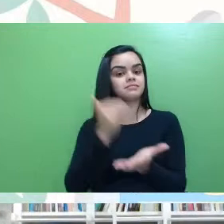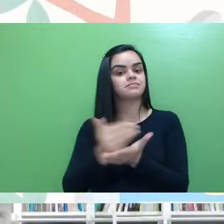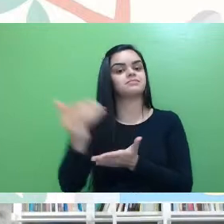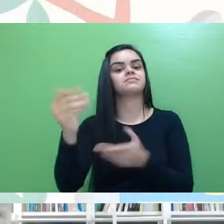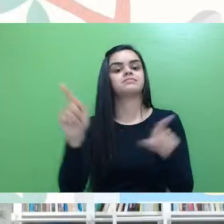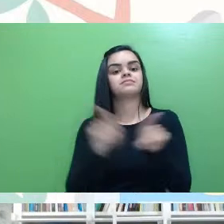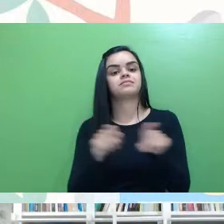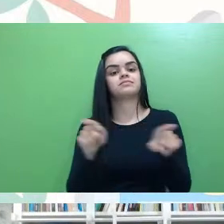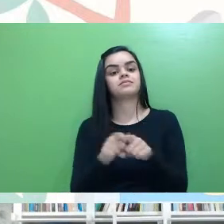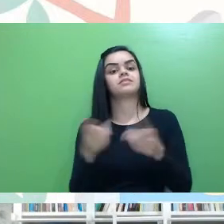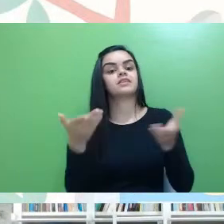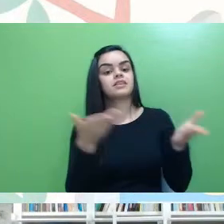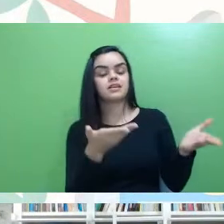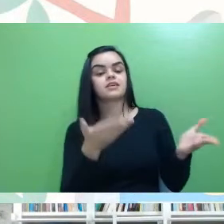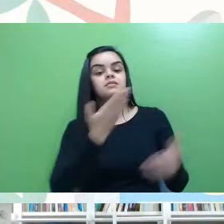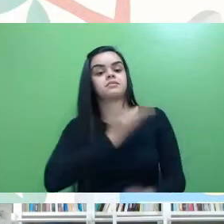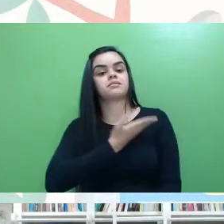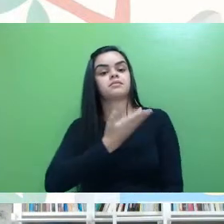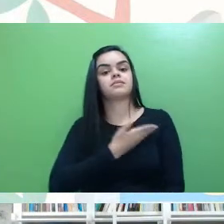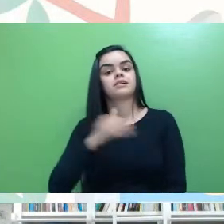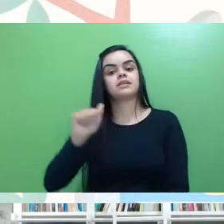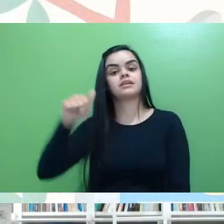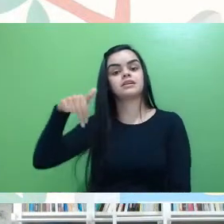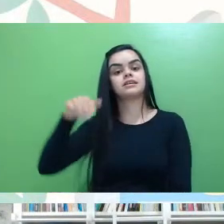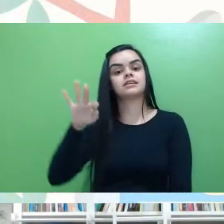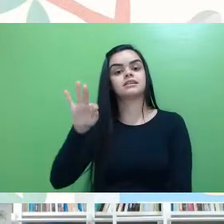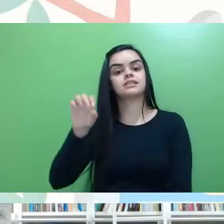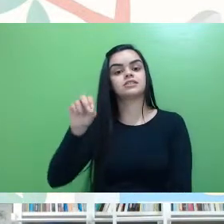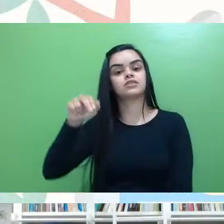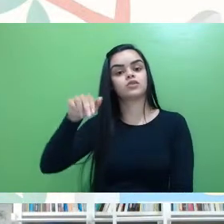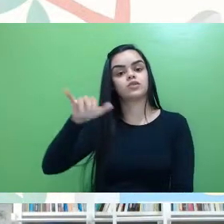passo a palavra para o nosso colega Antônio Fisoto.